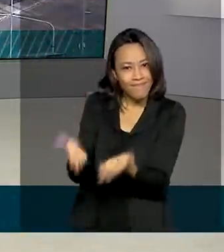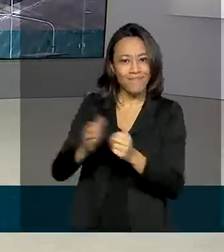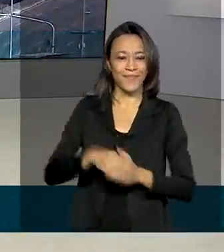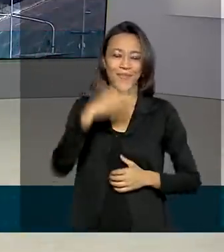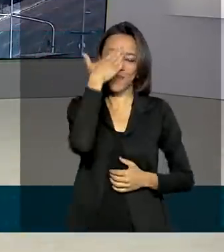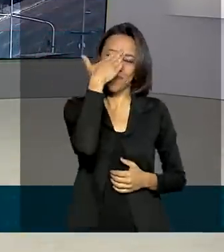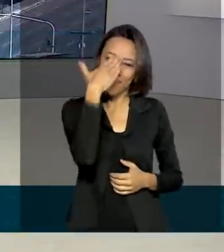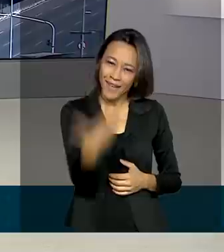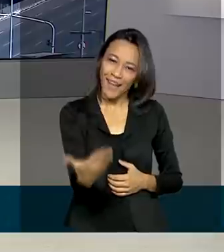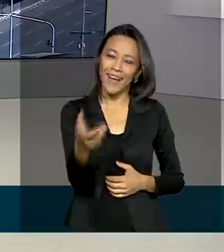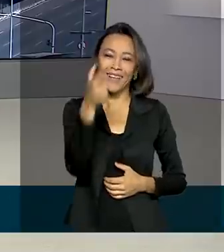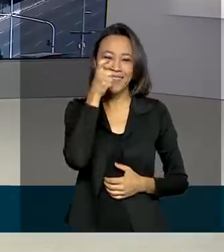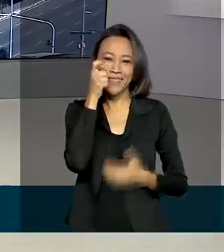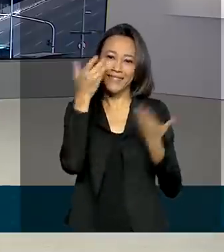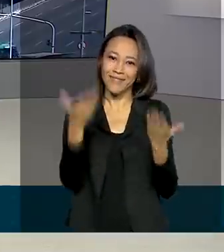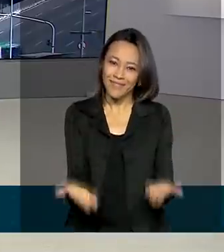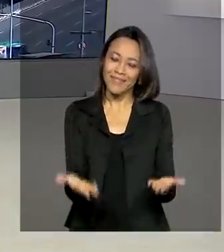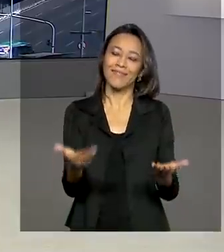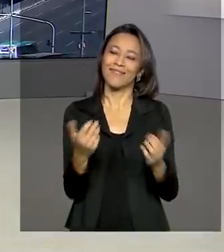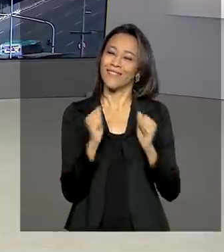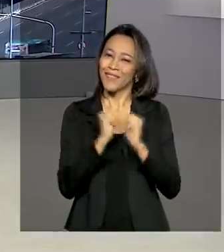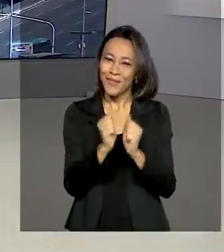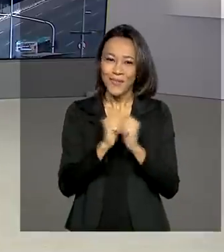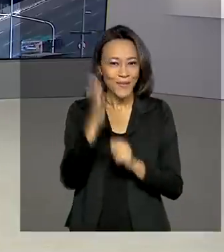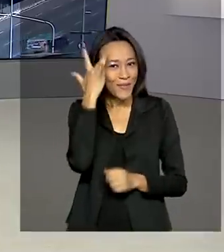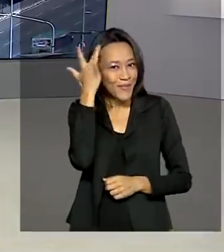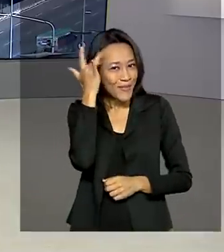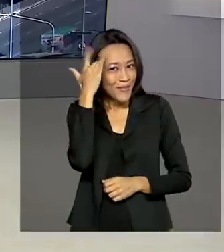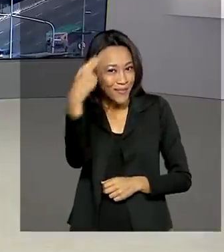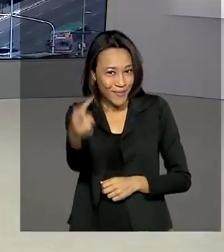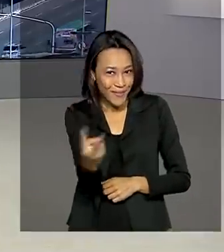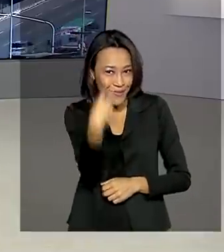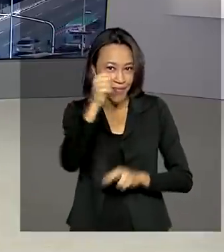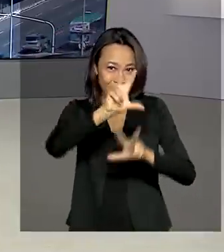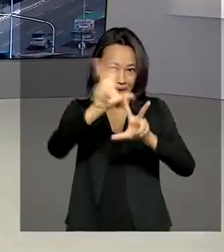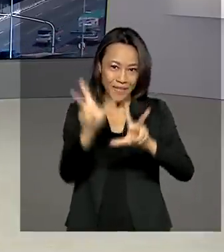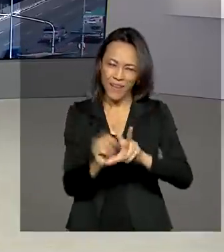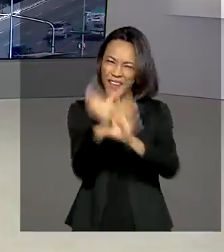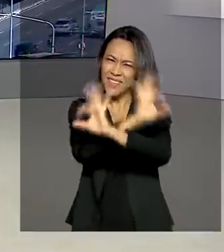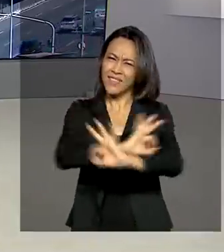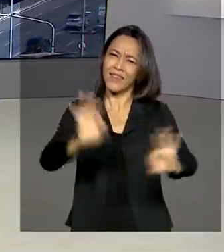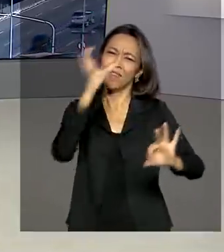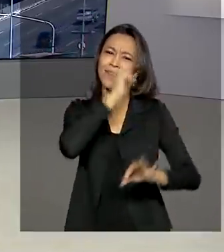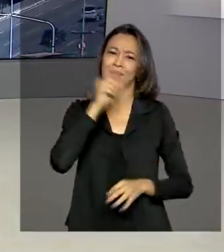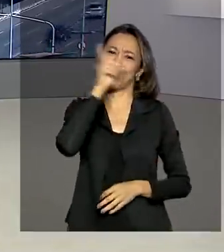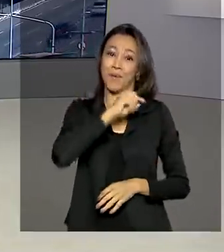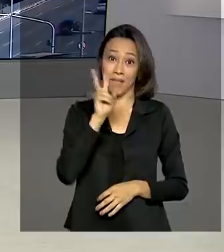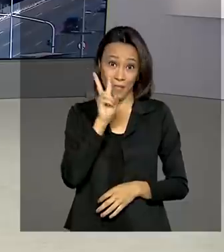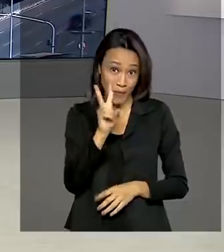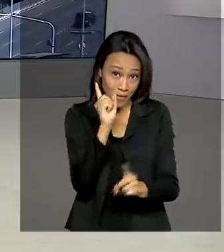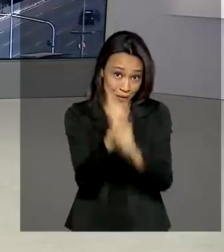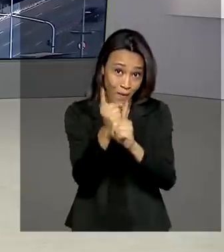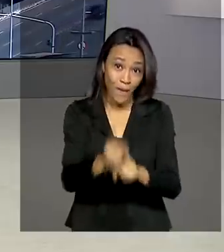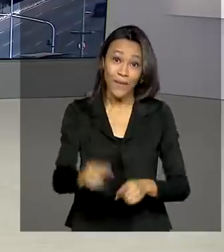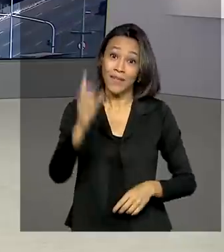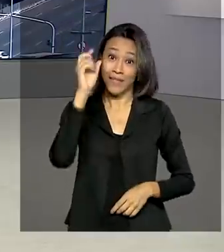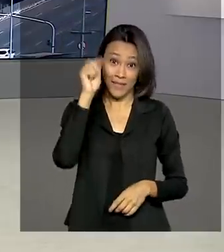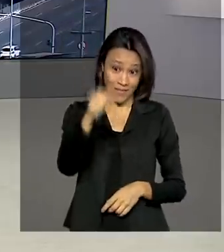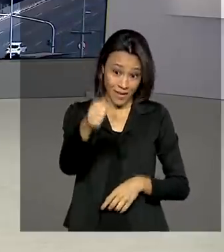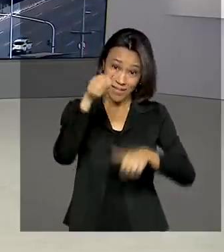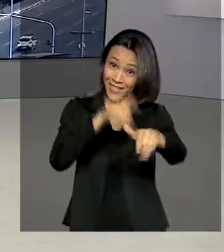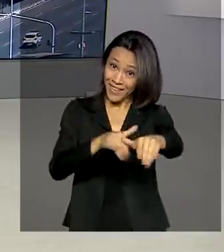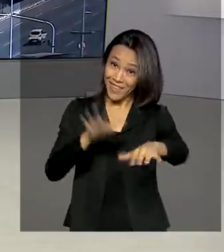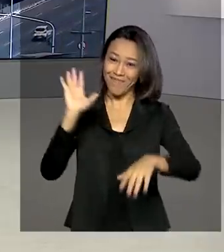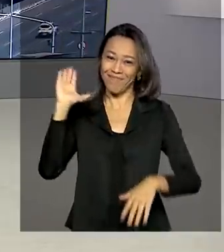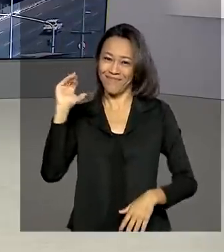Obrigada pela sua audiência, pela sua companhia aqui na TV Brasil. Um excelente fim de semana para você. Nos vemos na segunda-feira, 7 de setembro.